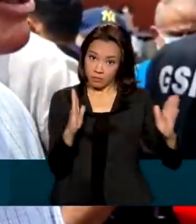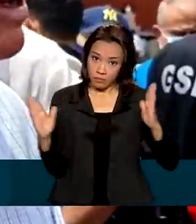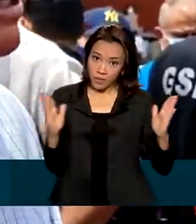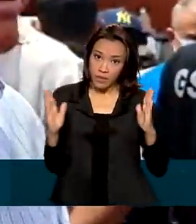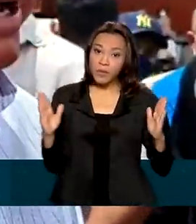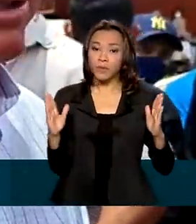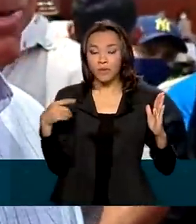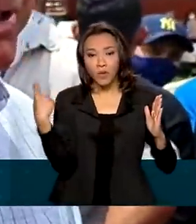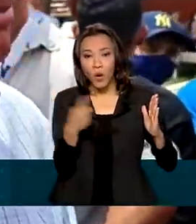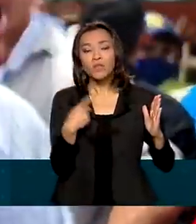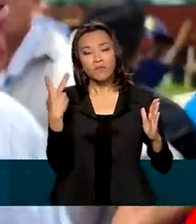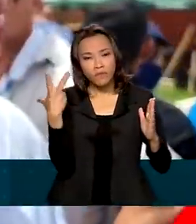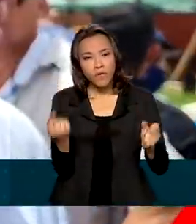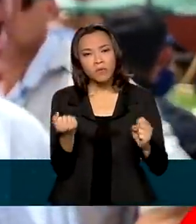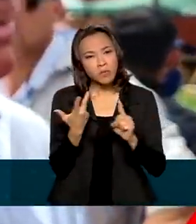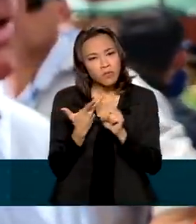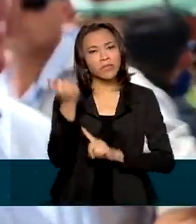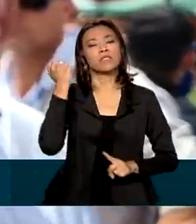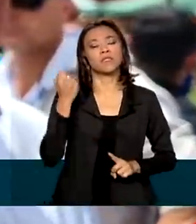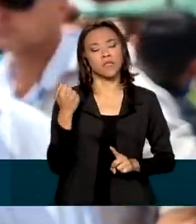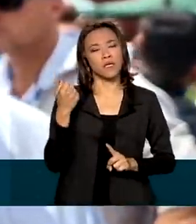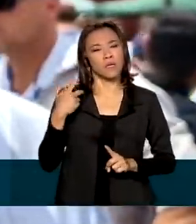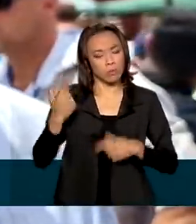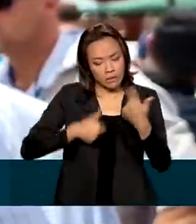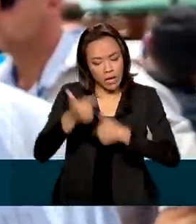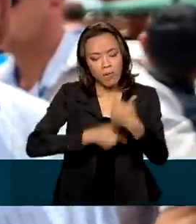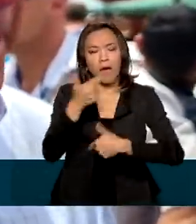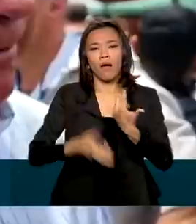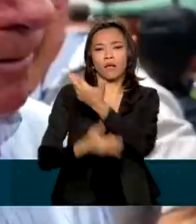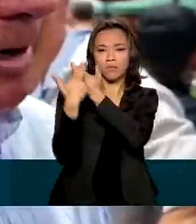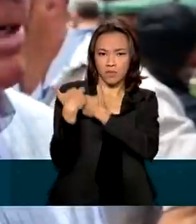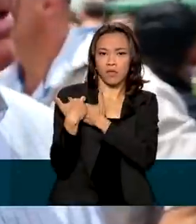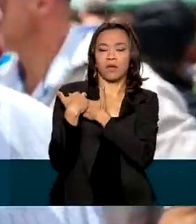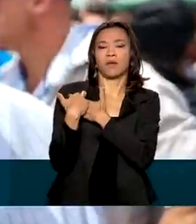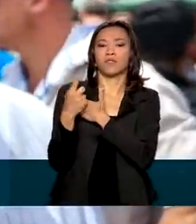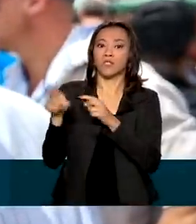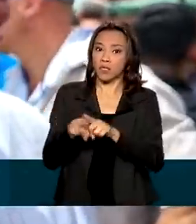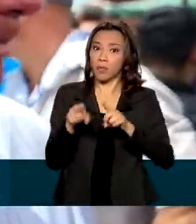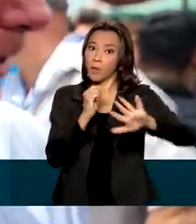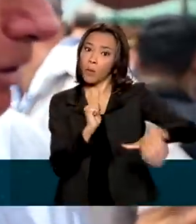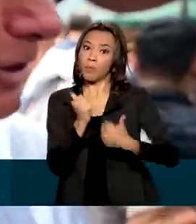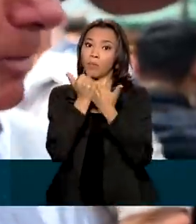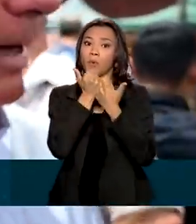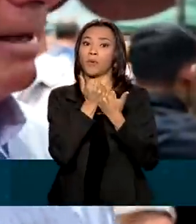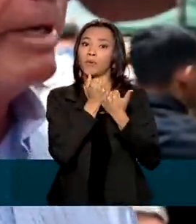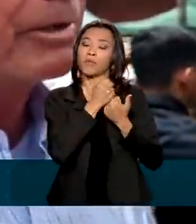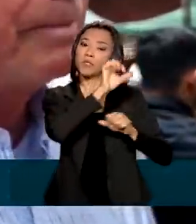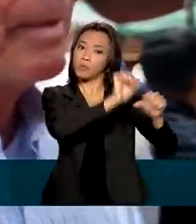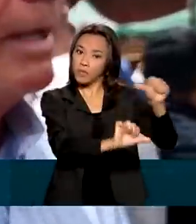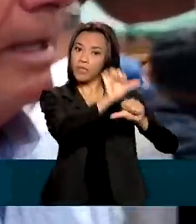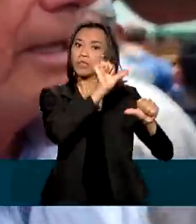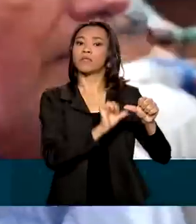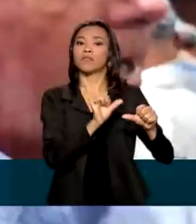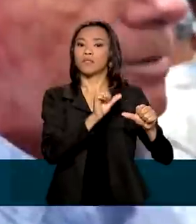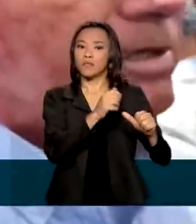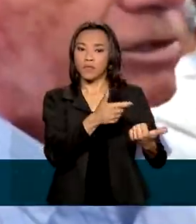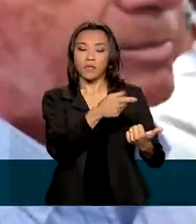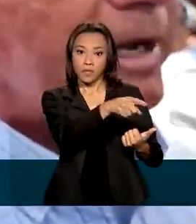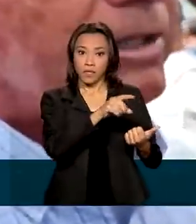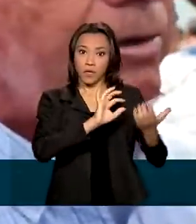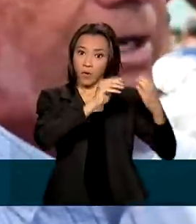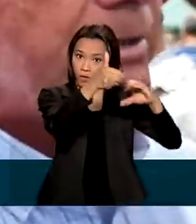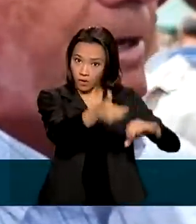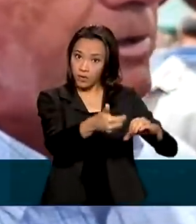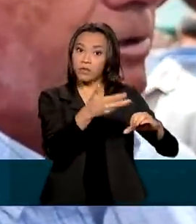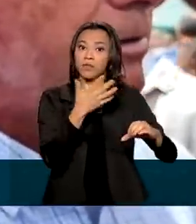que eu espero que passe, com muito trabalho, com muita responsabilidade, em cima de reformas, como elogio ao parlamento, a questão